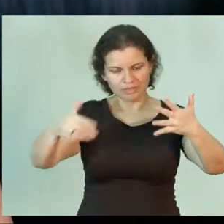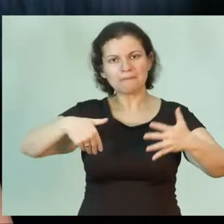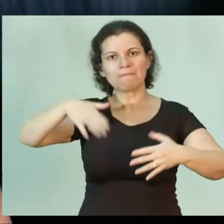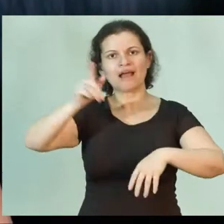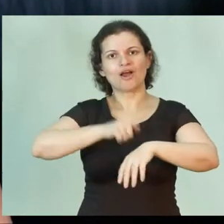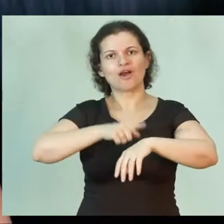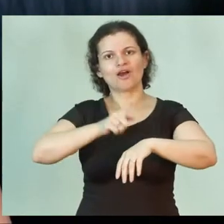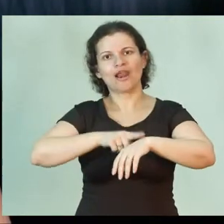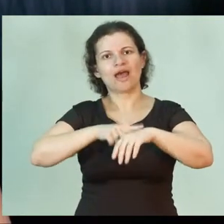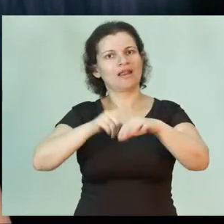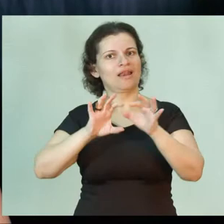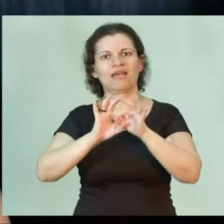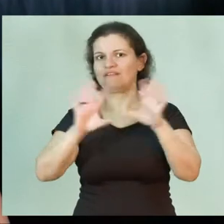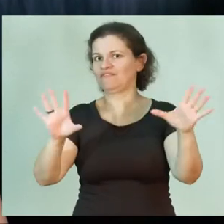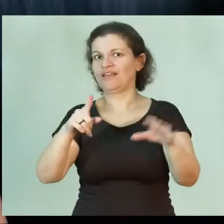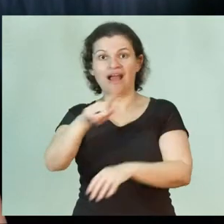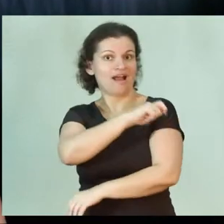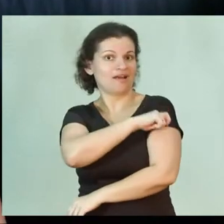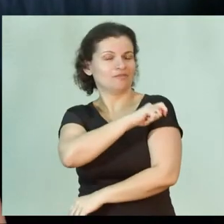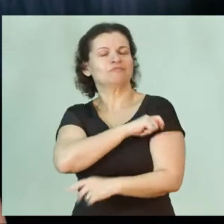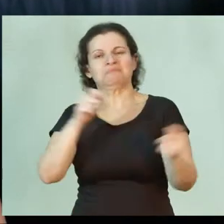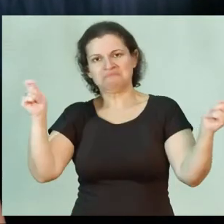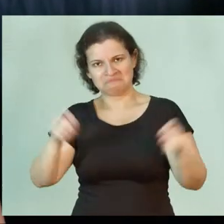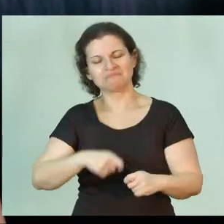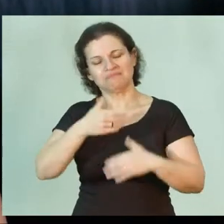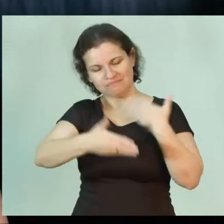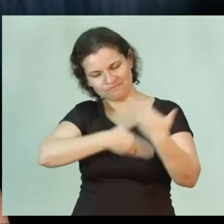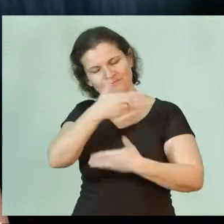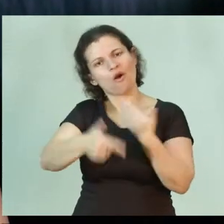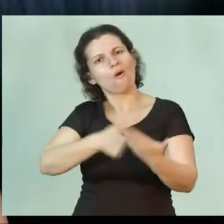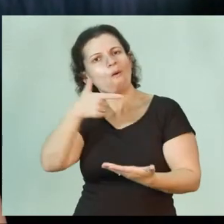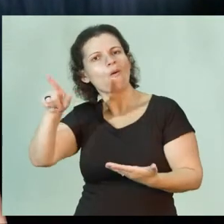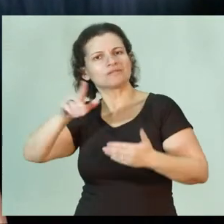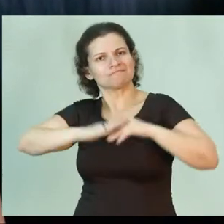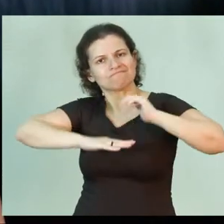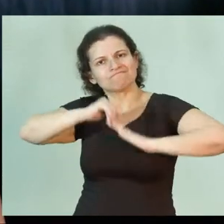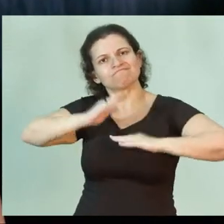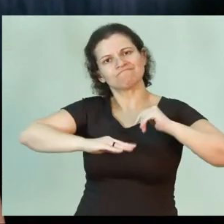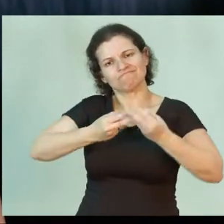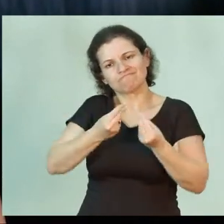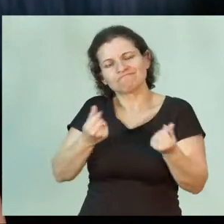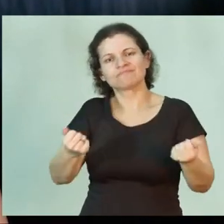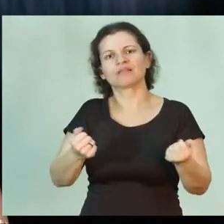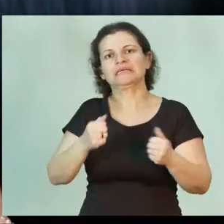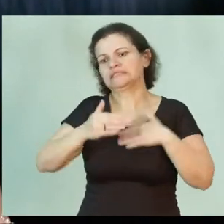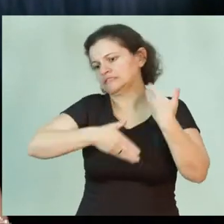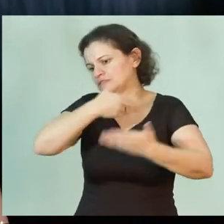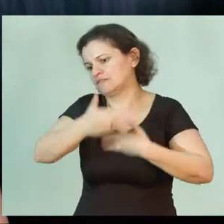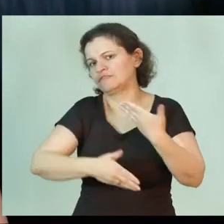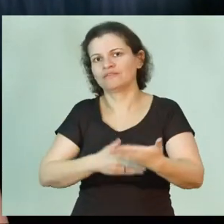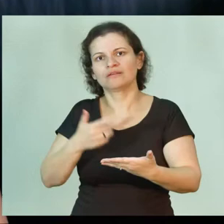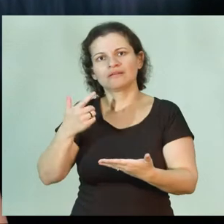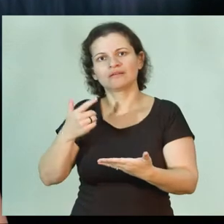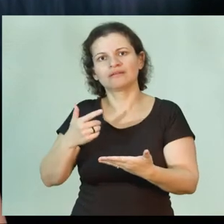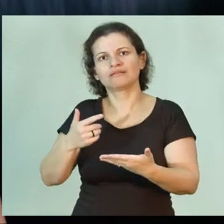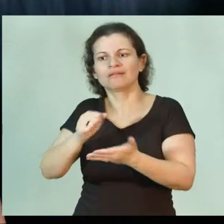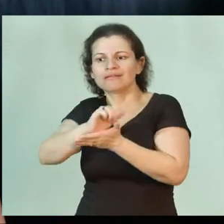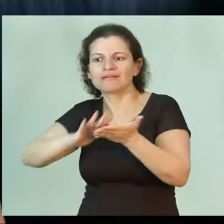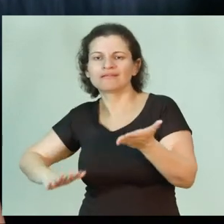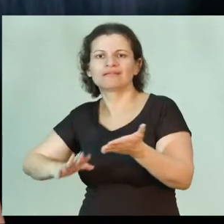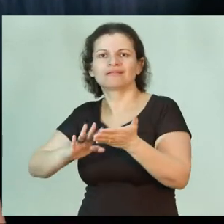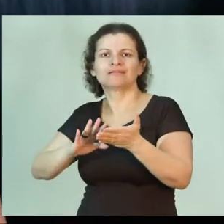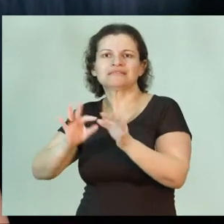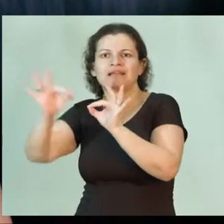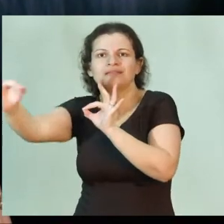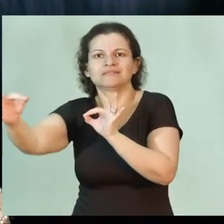com um pouco mais de horários livres para que o aluno possa desenvolver outras habilidades. Então, se envolver com atividades de